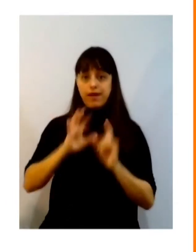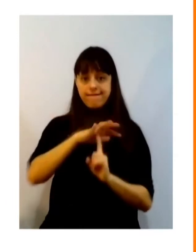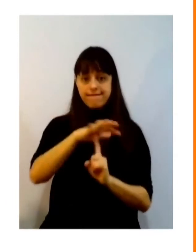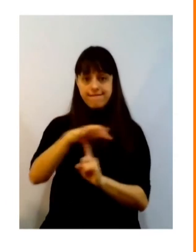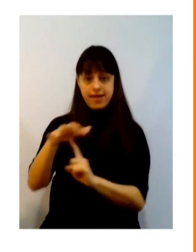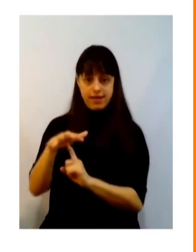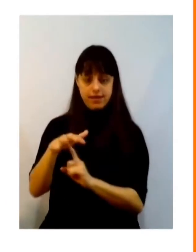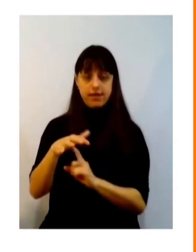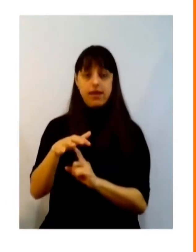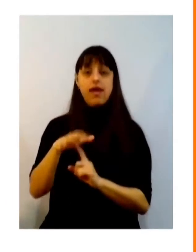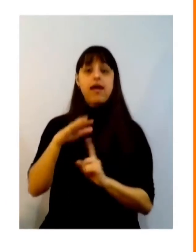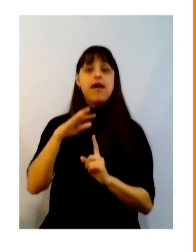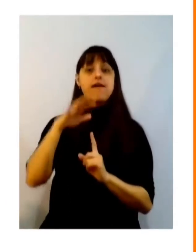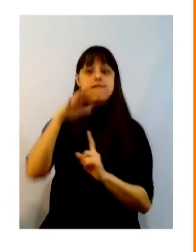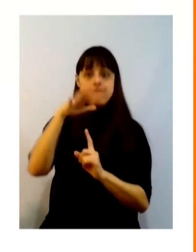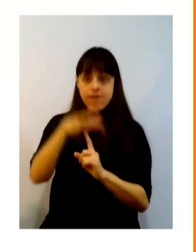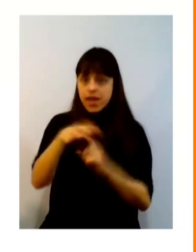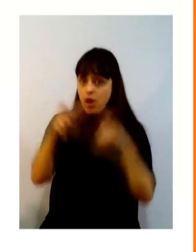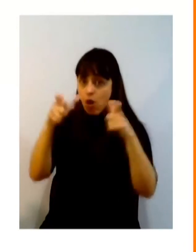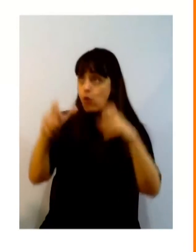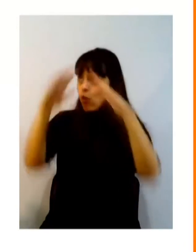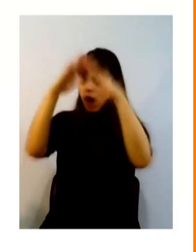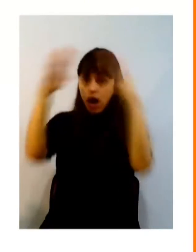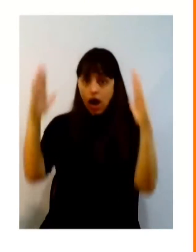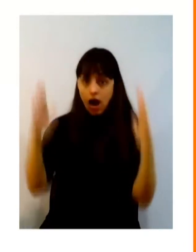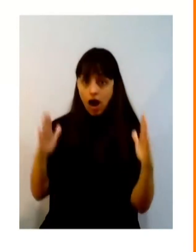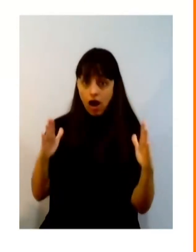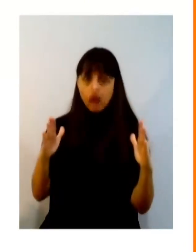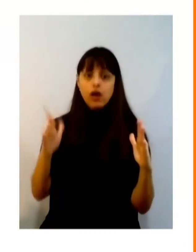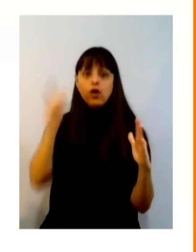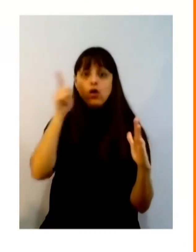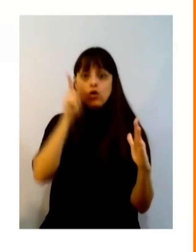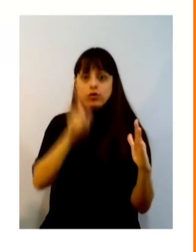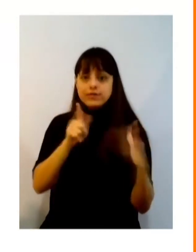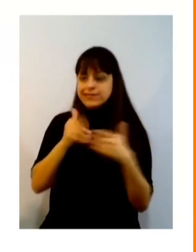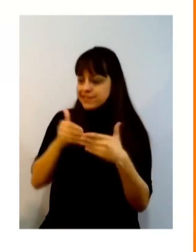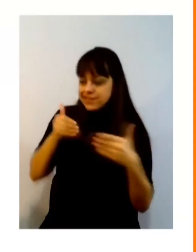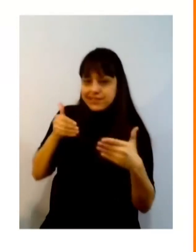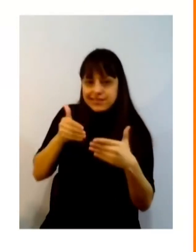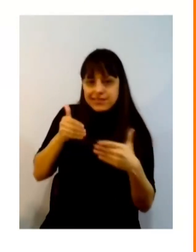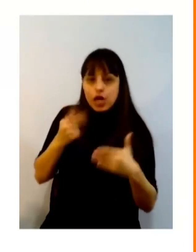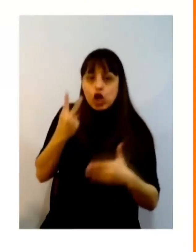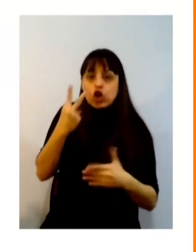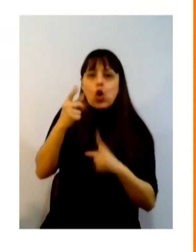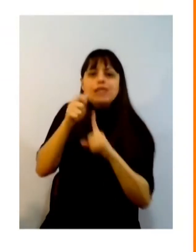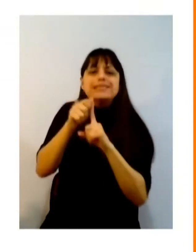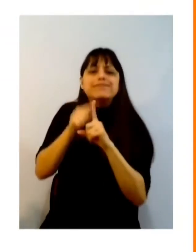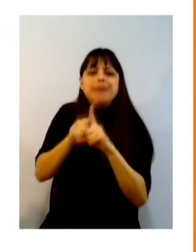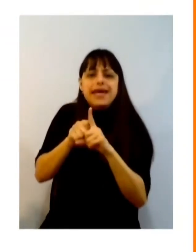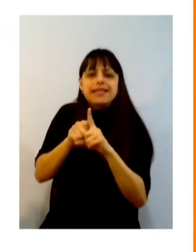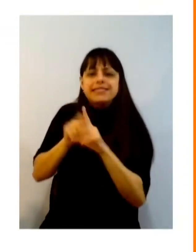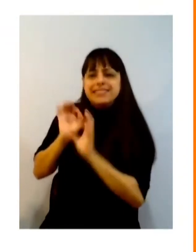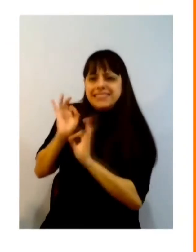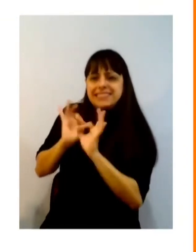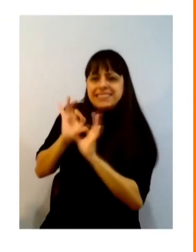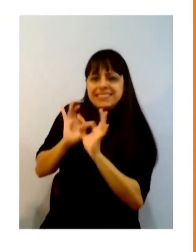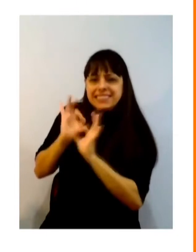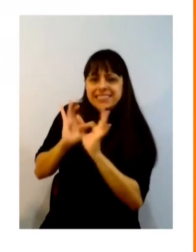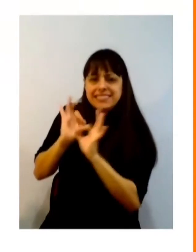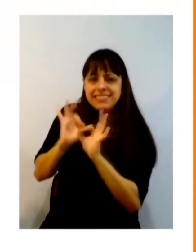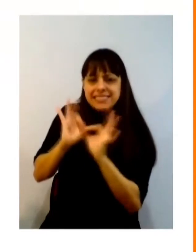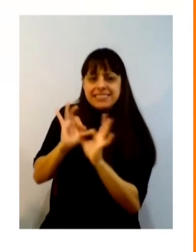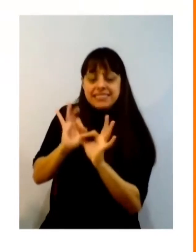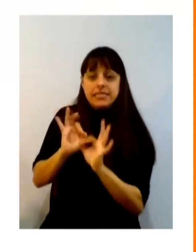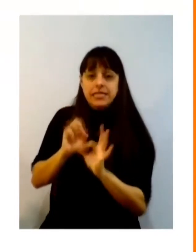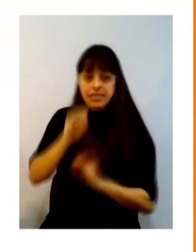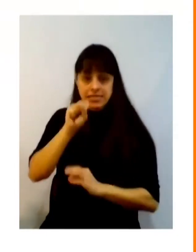o local pra fazer a feira preta há só dois meses atrás e se não fosse uma equipe de pelo menos mais de 20 pessoas